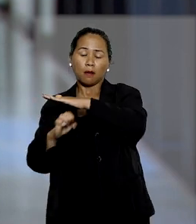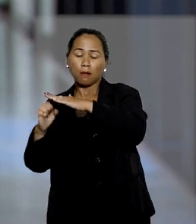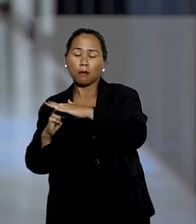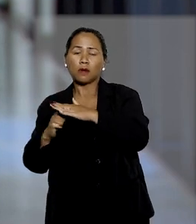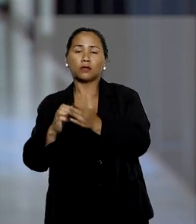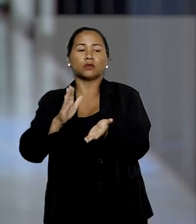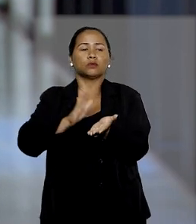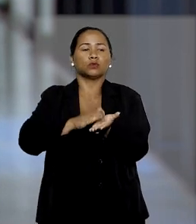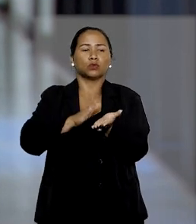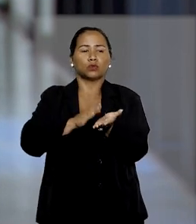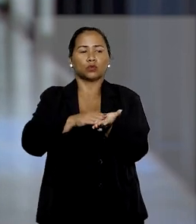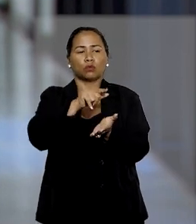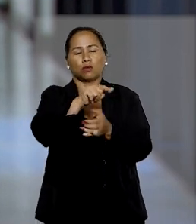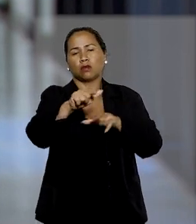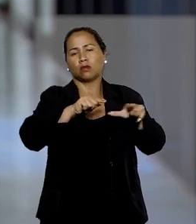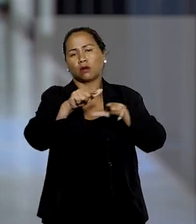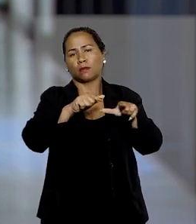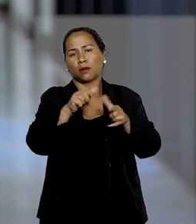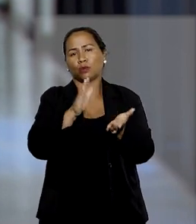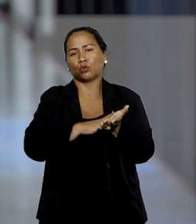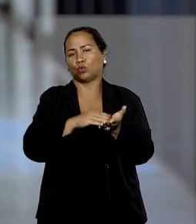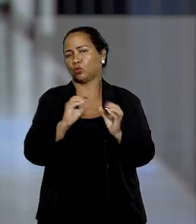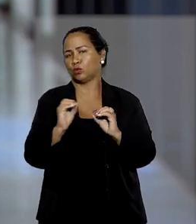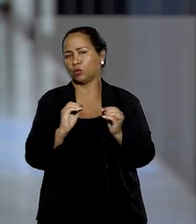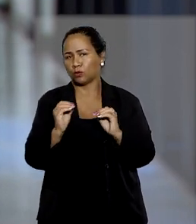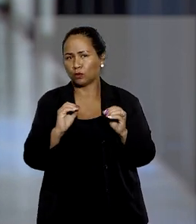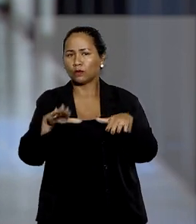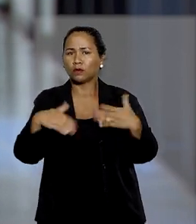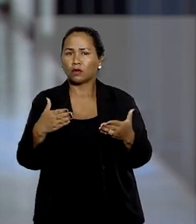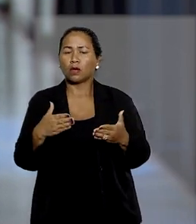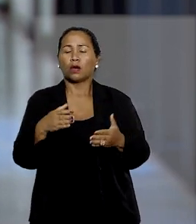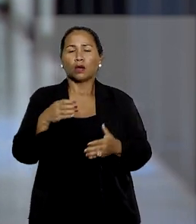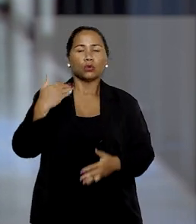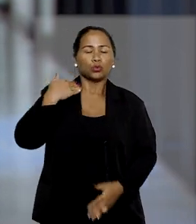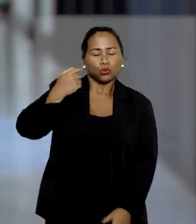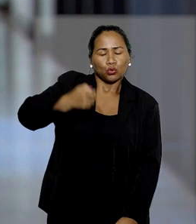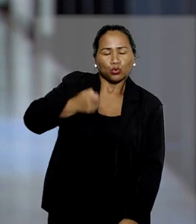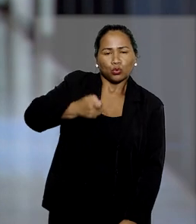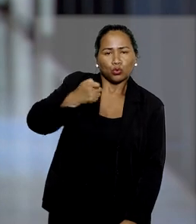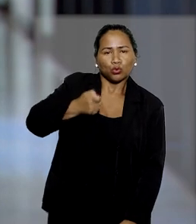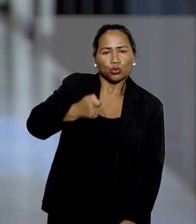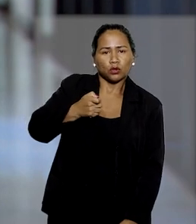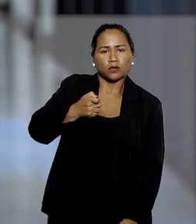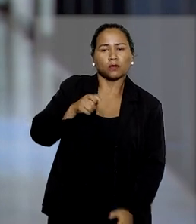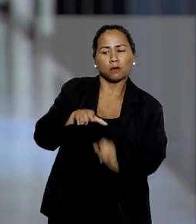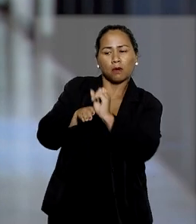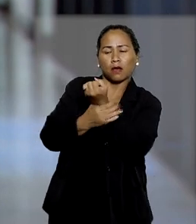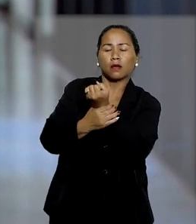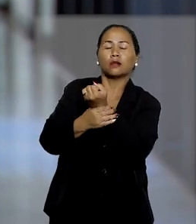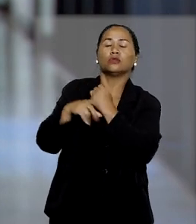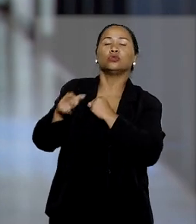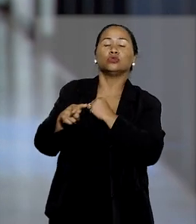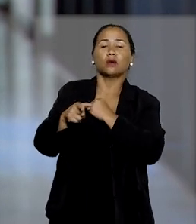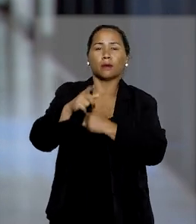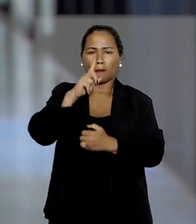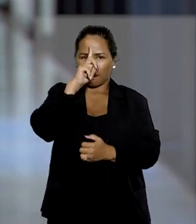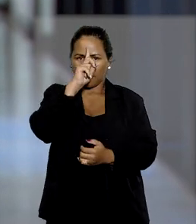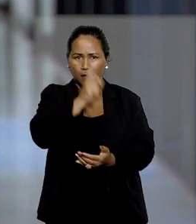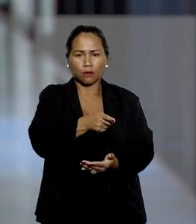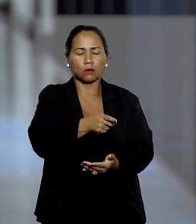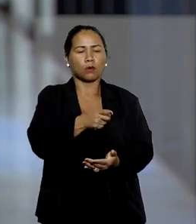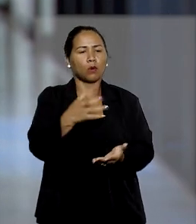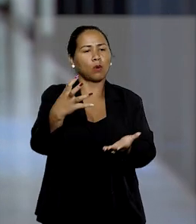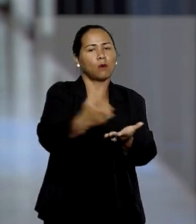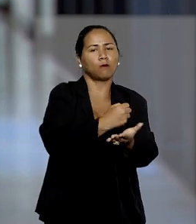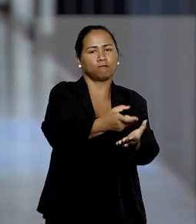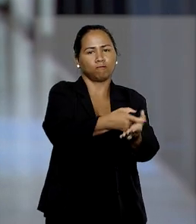prestados por uma empresa. Para garantir a execução, o juízo determinou a penhora de um imóvel registrado no nome do devedor.